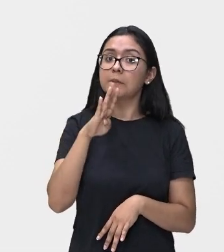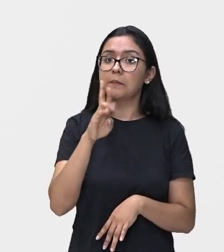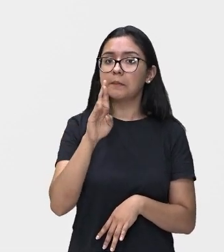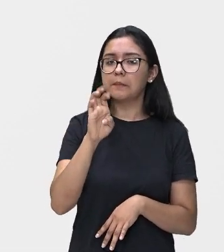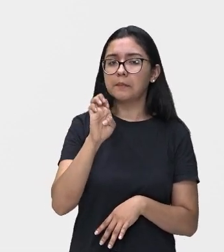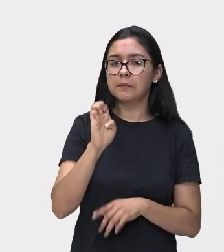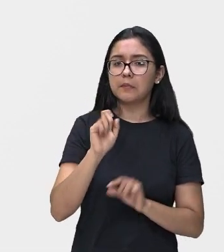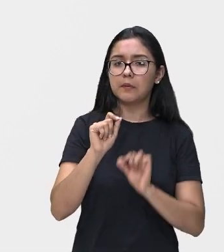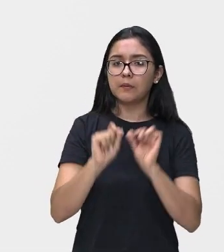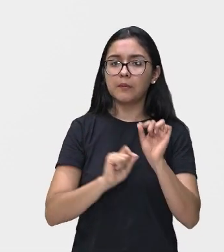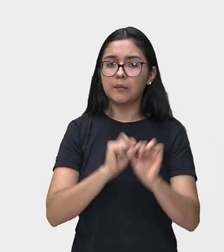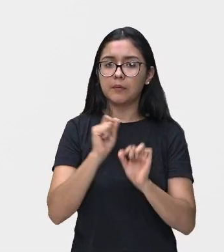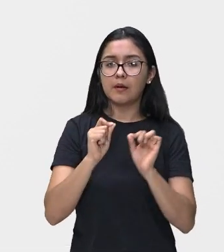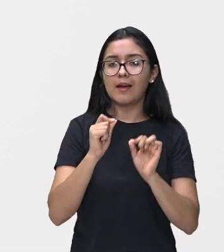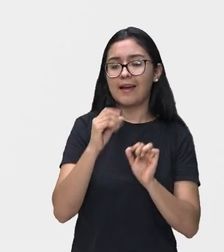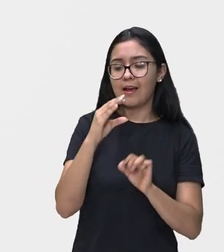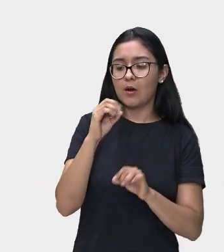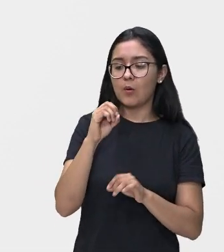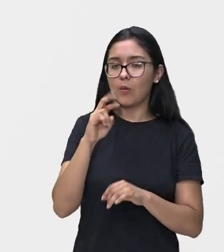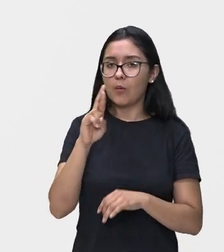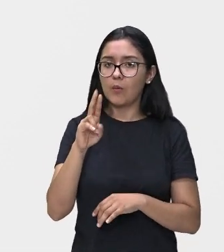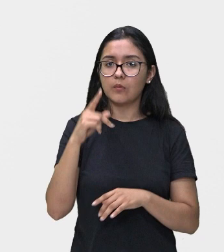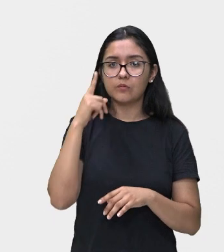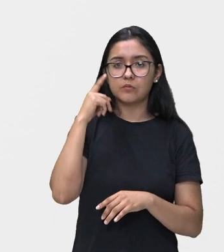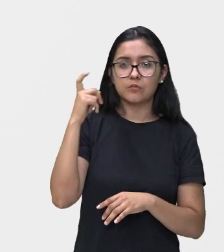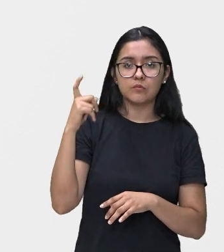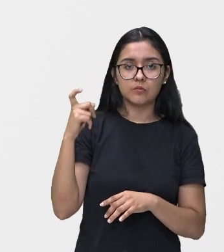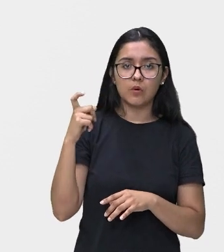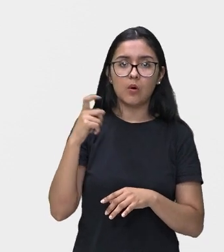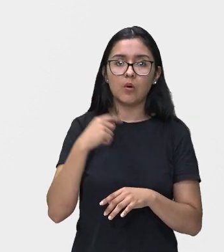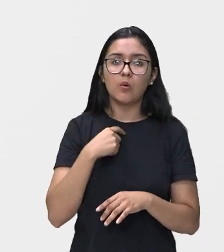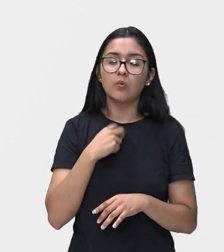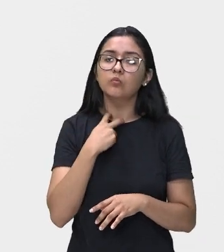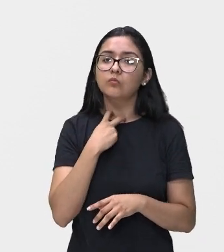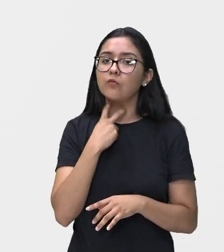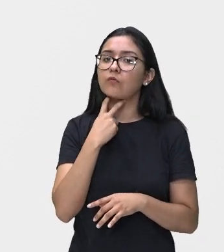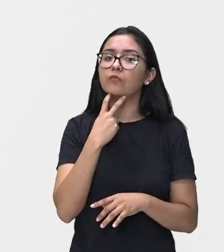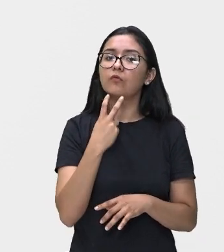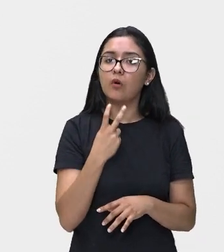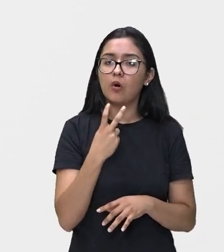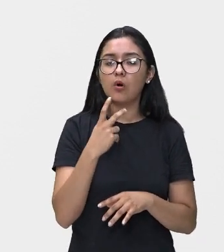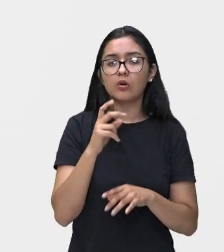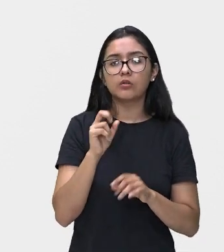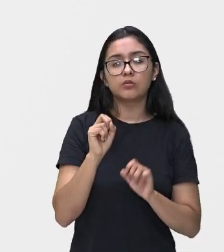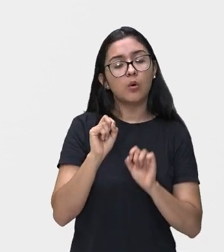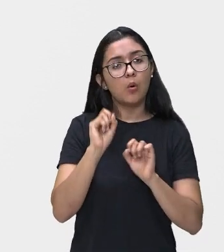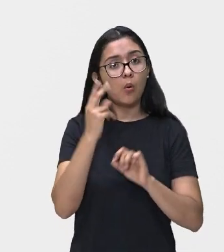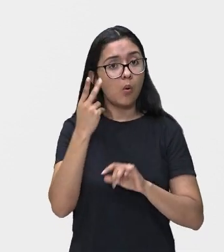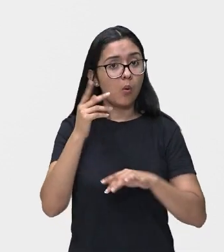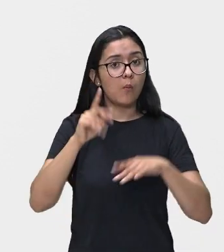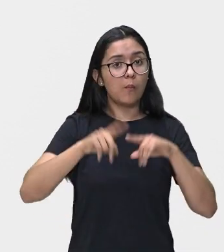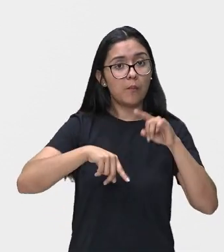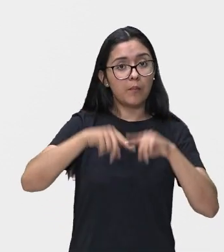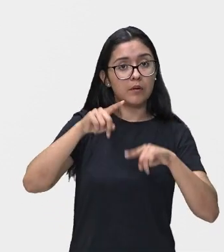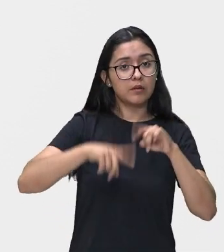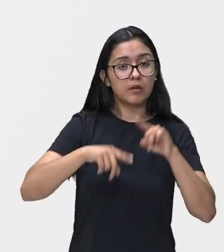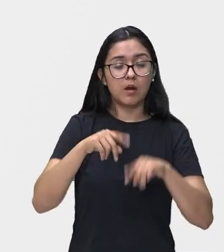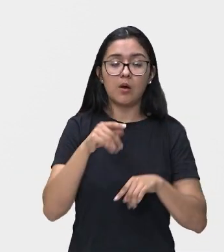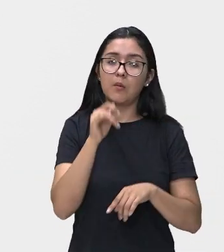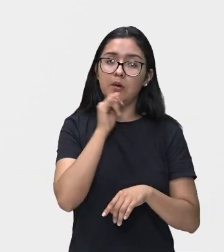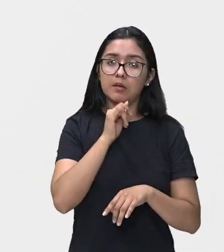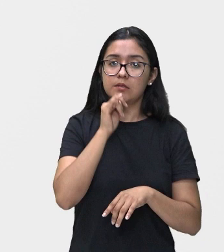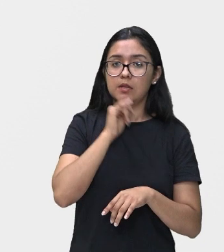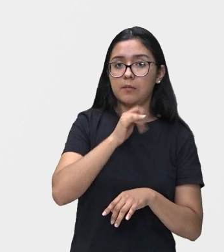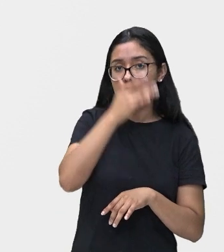que distingue a qualidade do tom ou voz de um instrumento musical ou um cantor. Por exemplo,